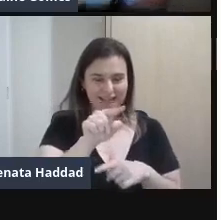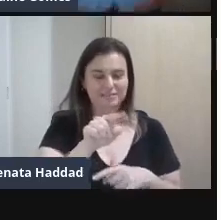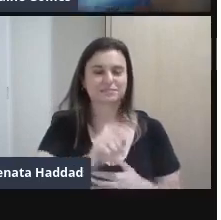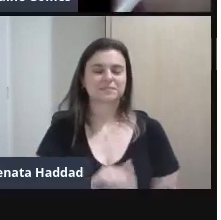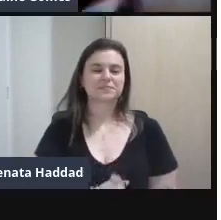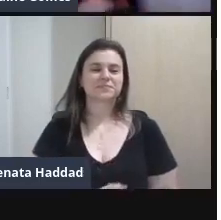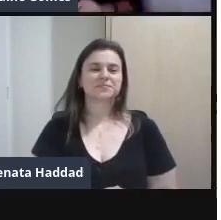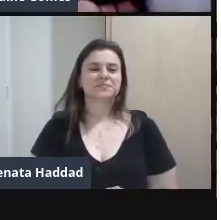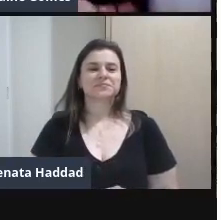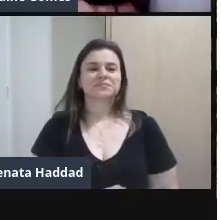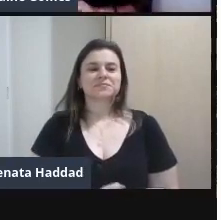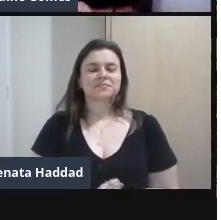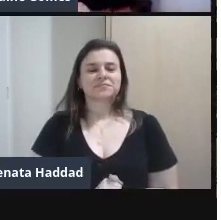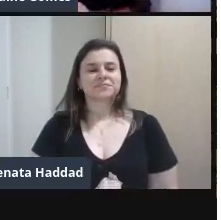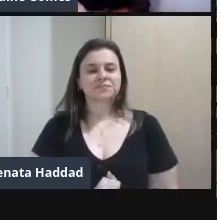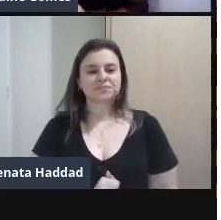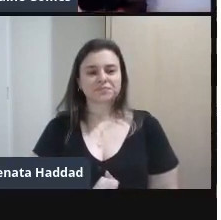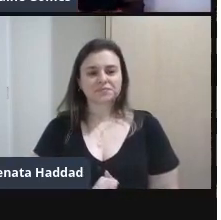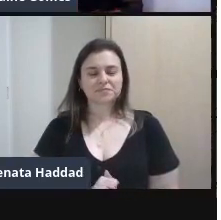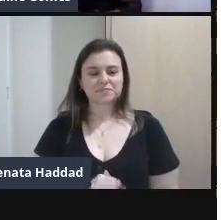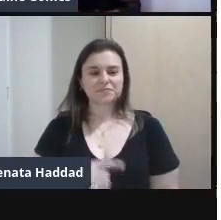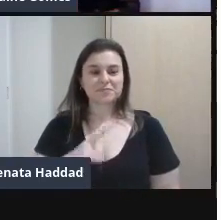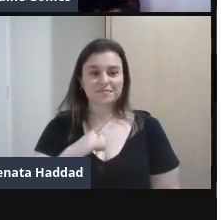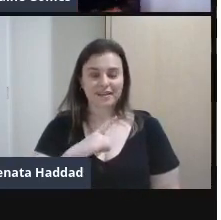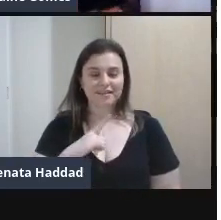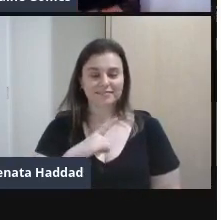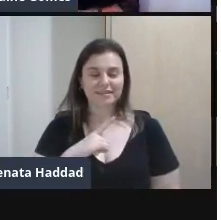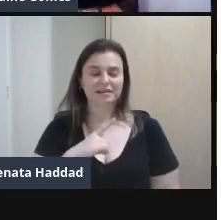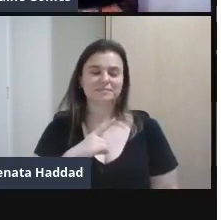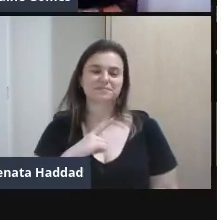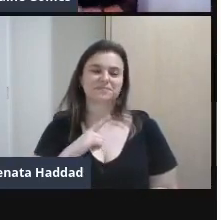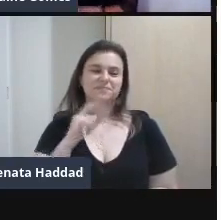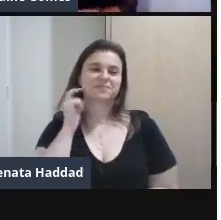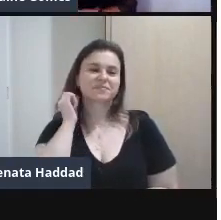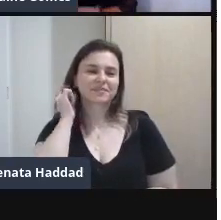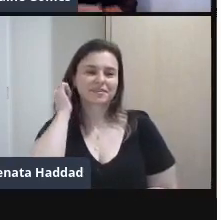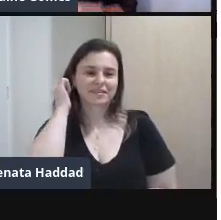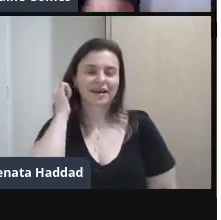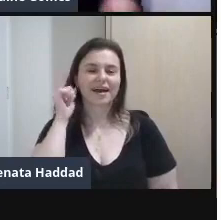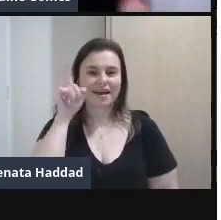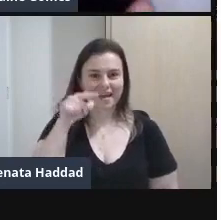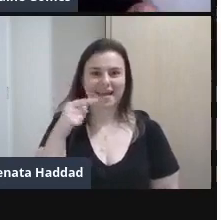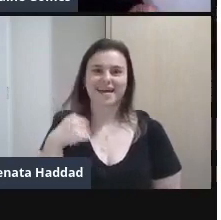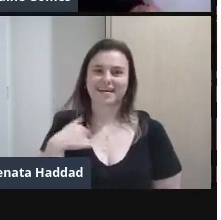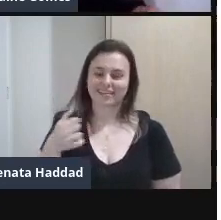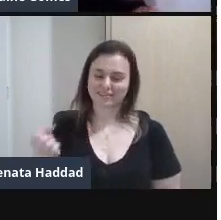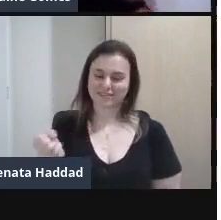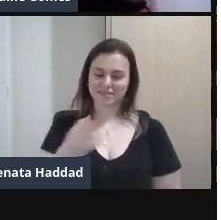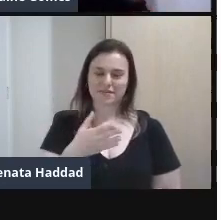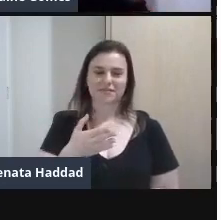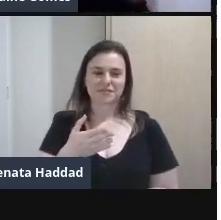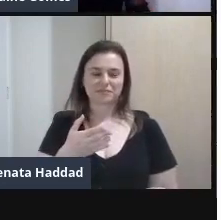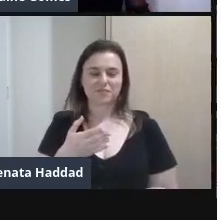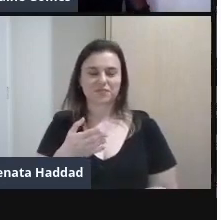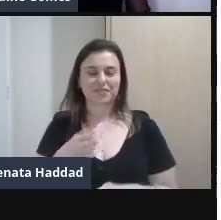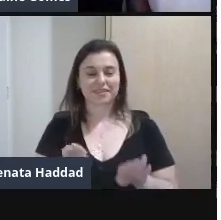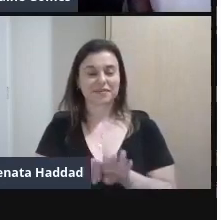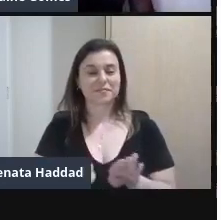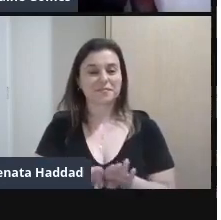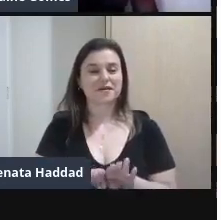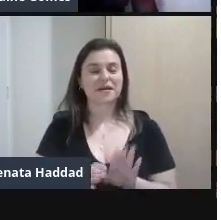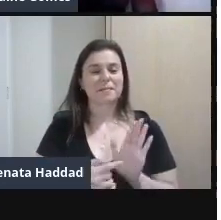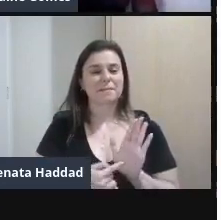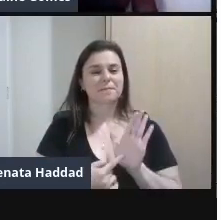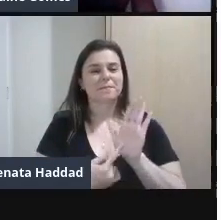livro Mas pela editora Senac A gente tem Tarsila do Amaral A Modernista E traz também Pra gente Diversas